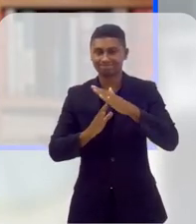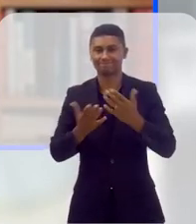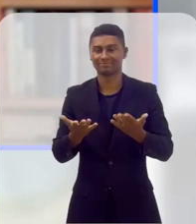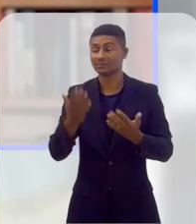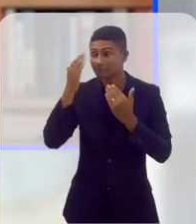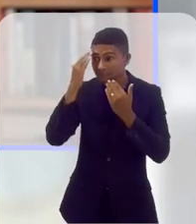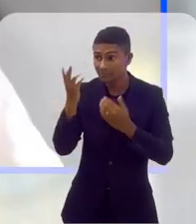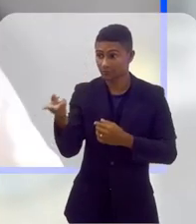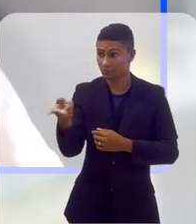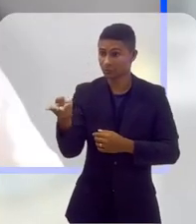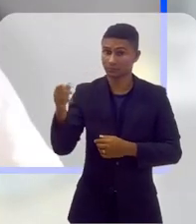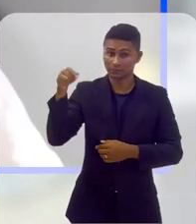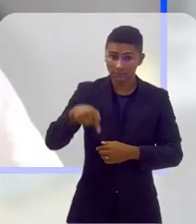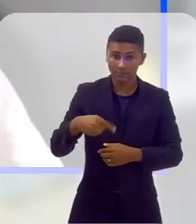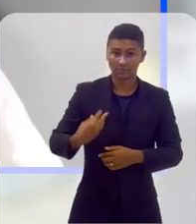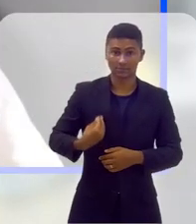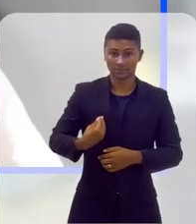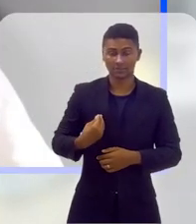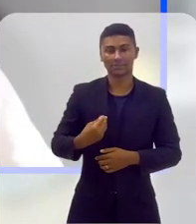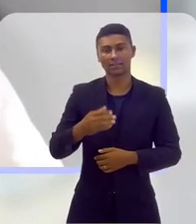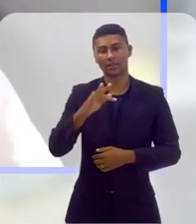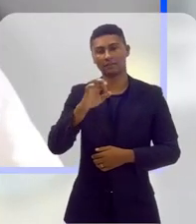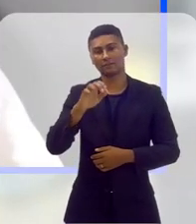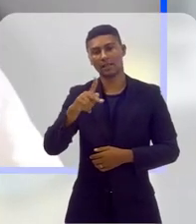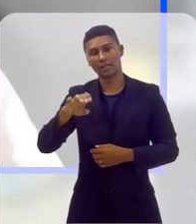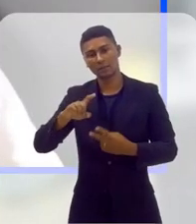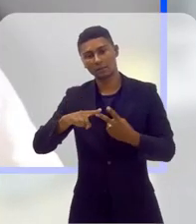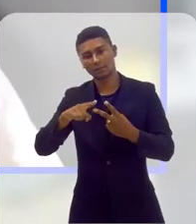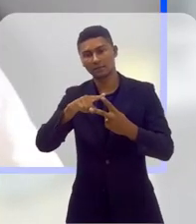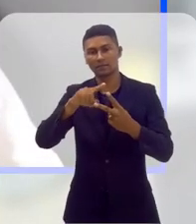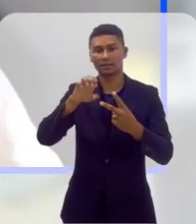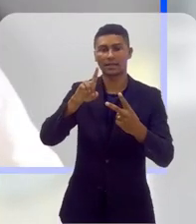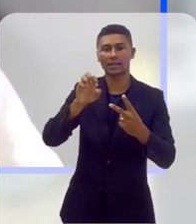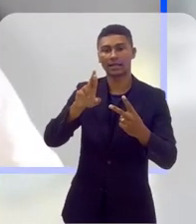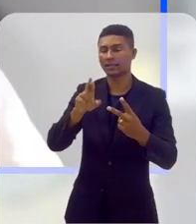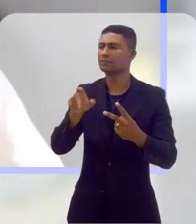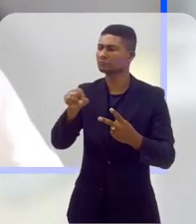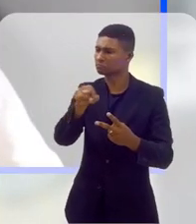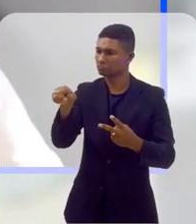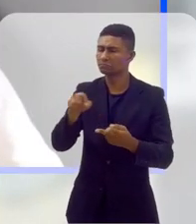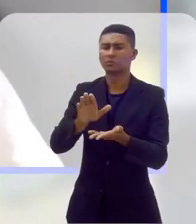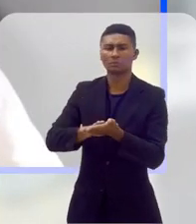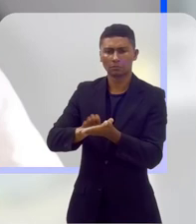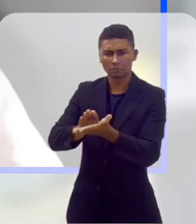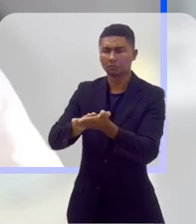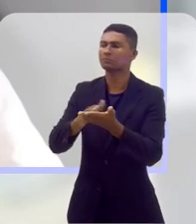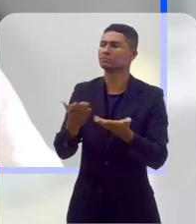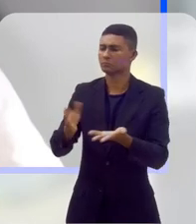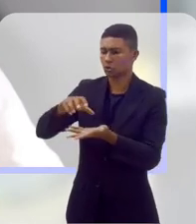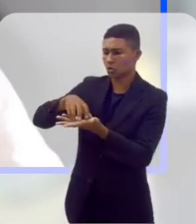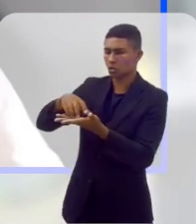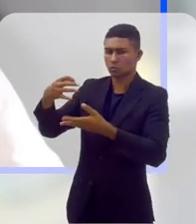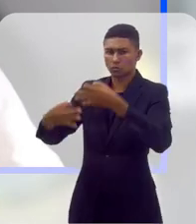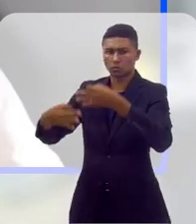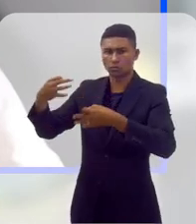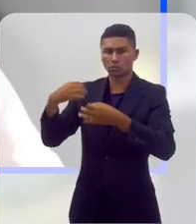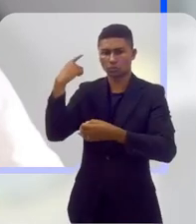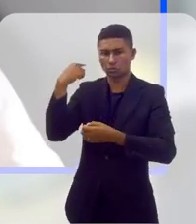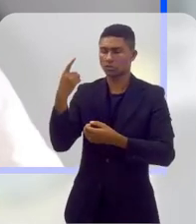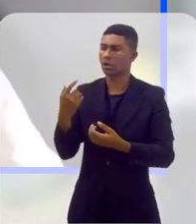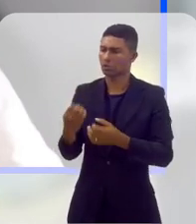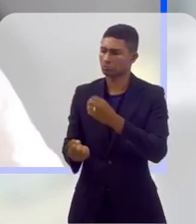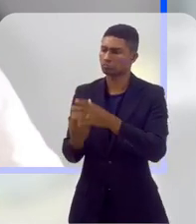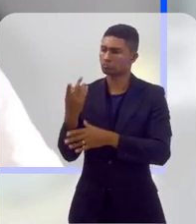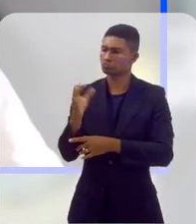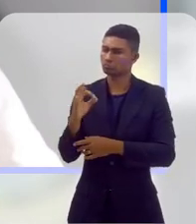participação de vocês, Felipe e Éder, parabéns pelo trabalho, pelo trabalho aí da clínica jurídica, uma